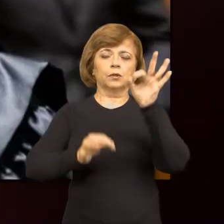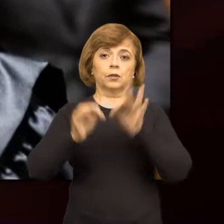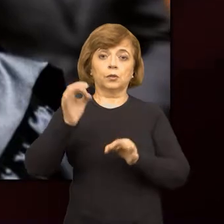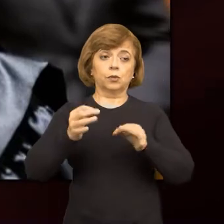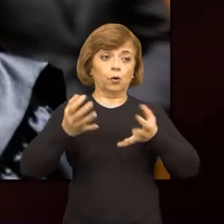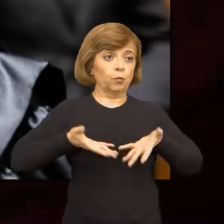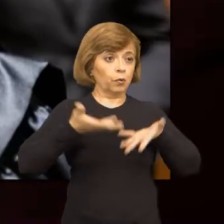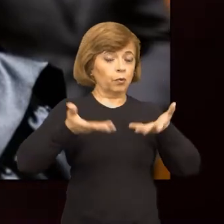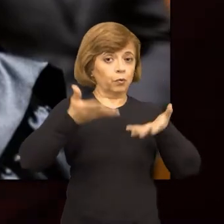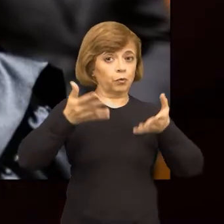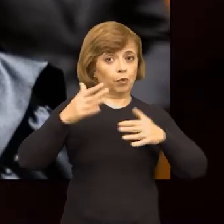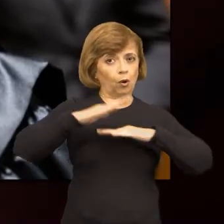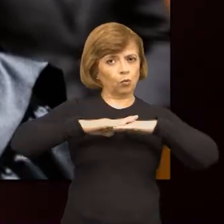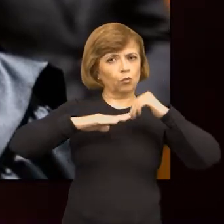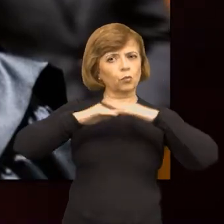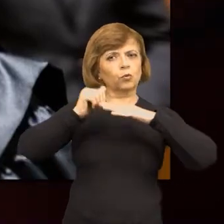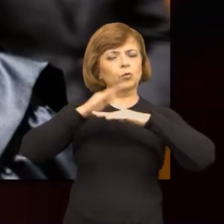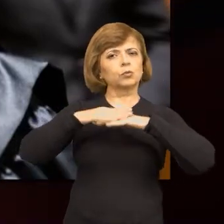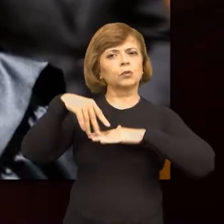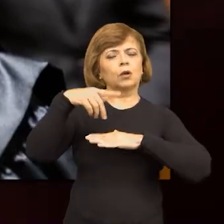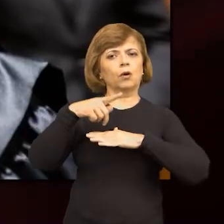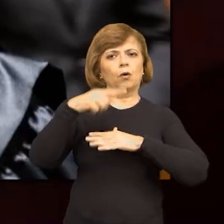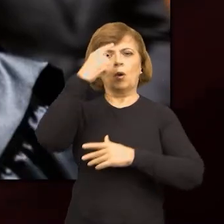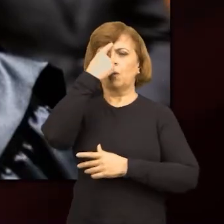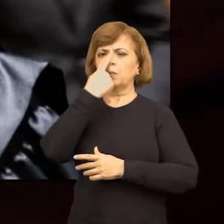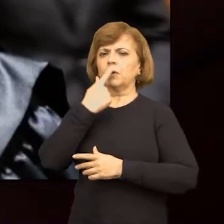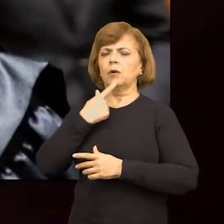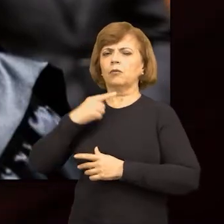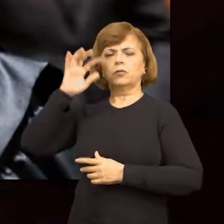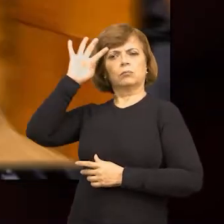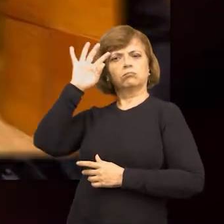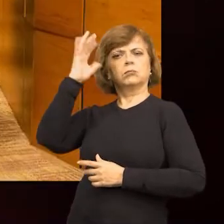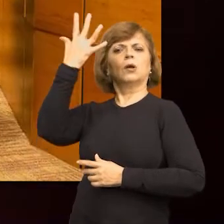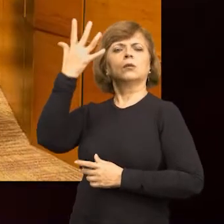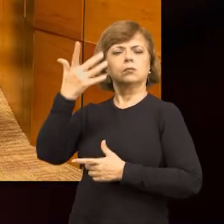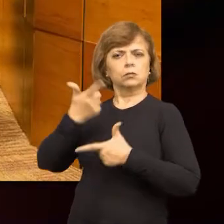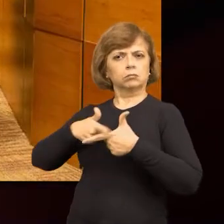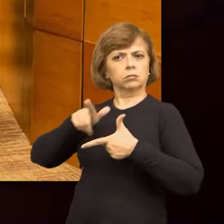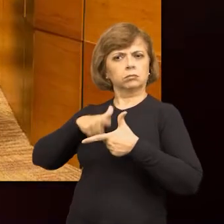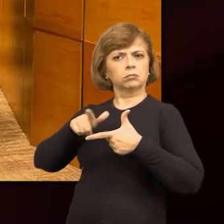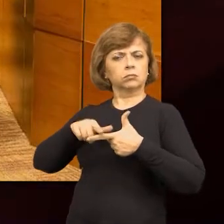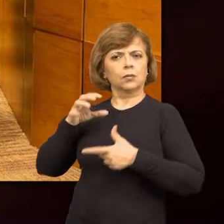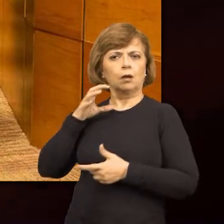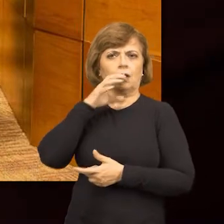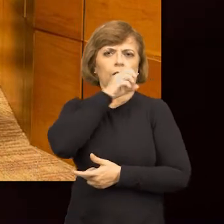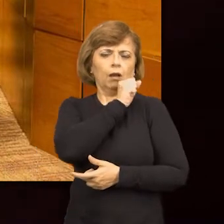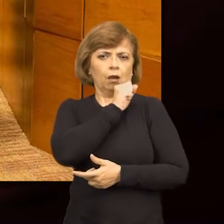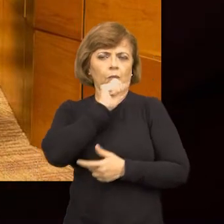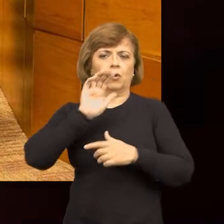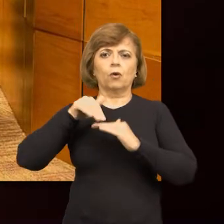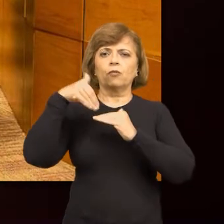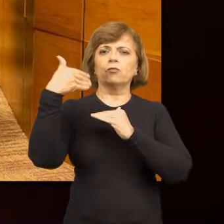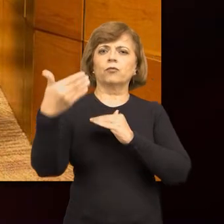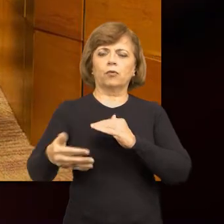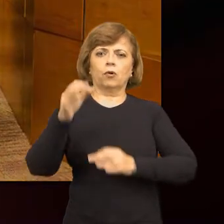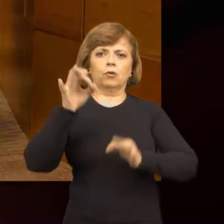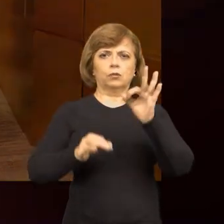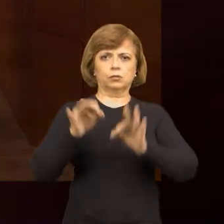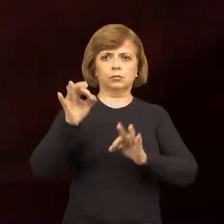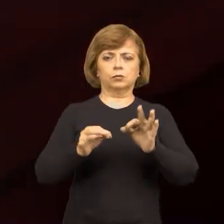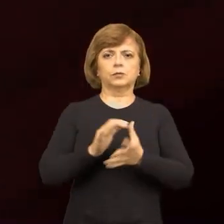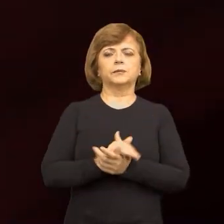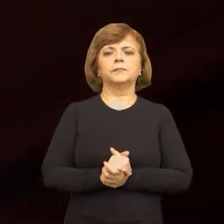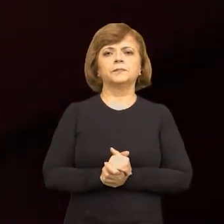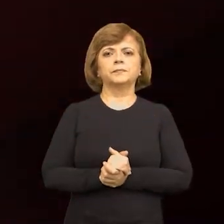incentivar a construção de um perfil institucional resolutivo, o que permite a solução extrajudicial de conflitos.